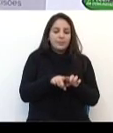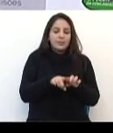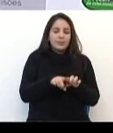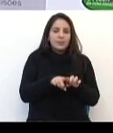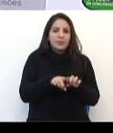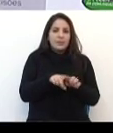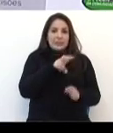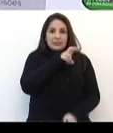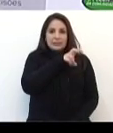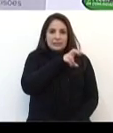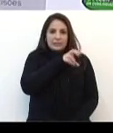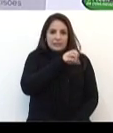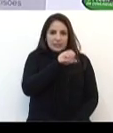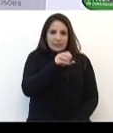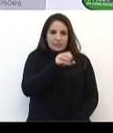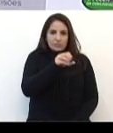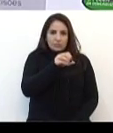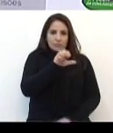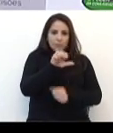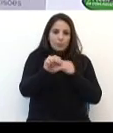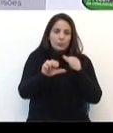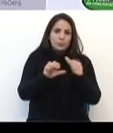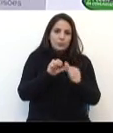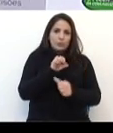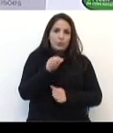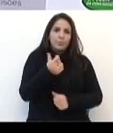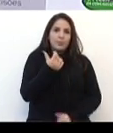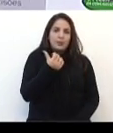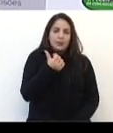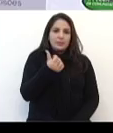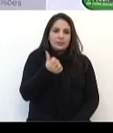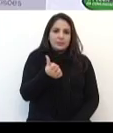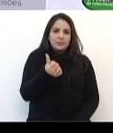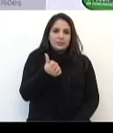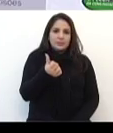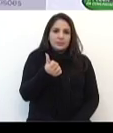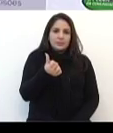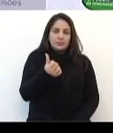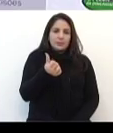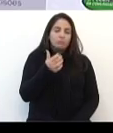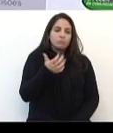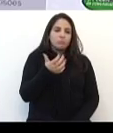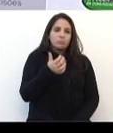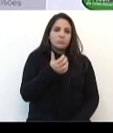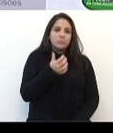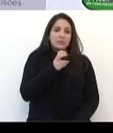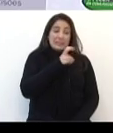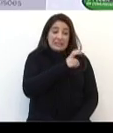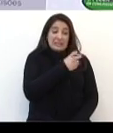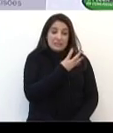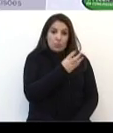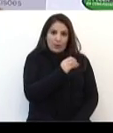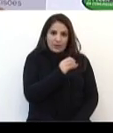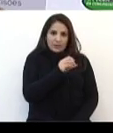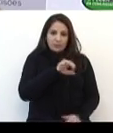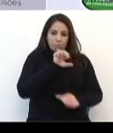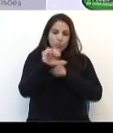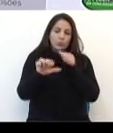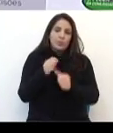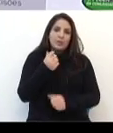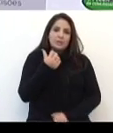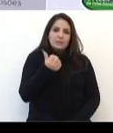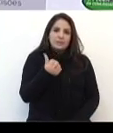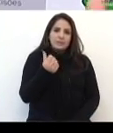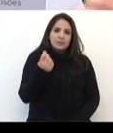passando para 512 milhões, então, né, passando de 540 para 612